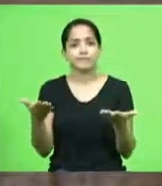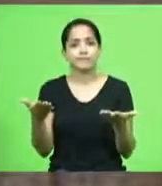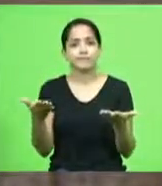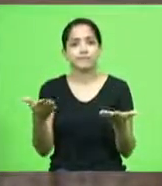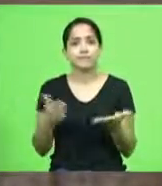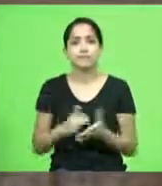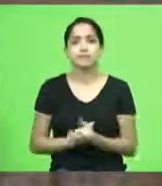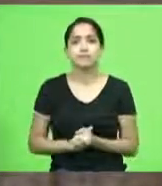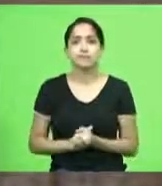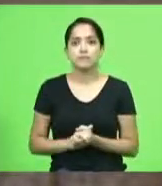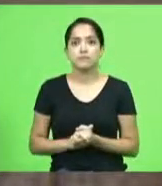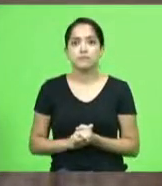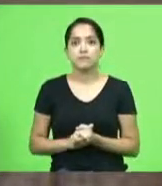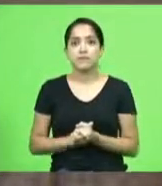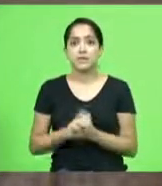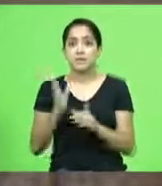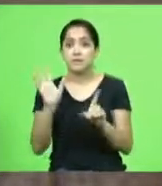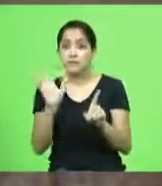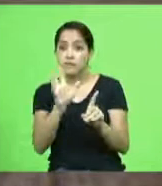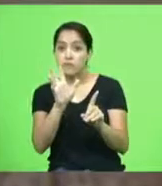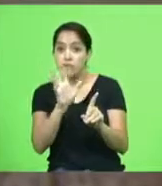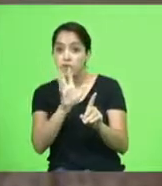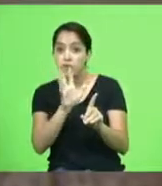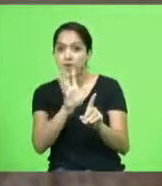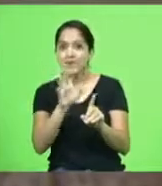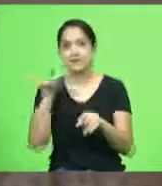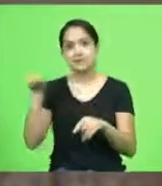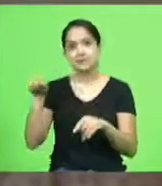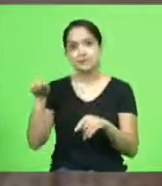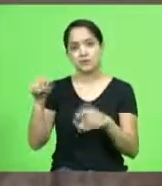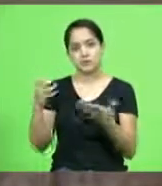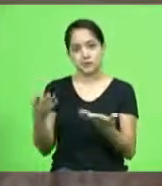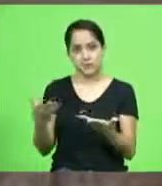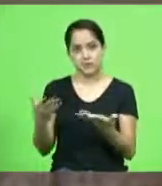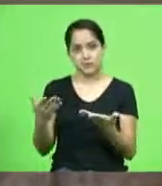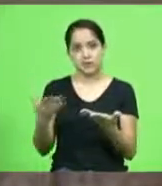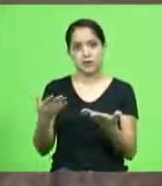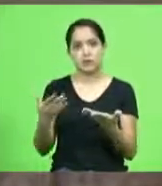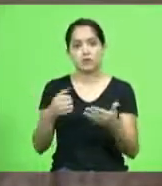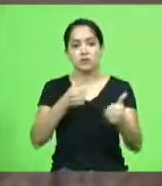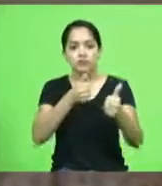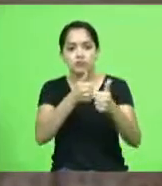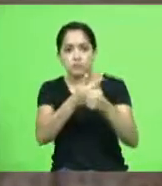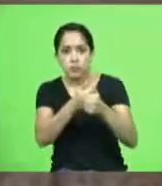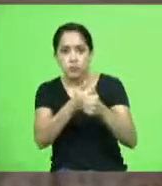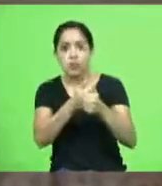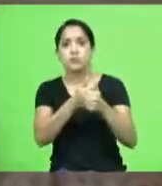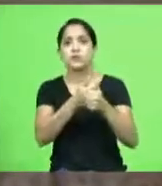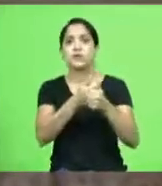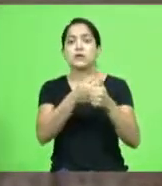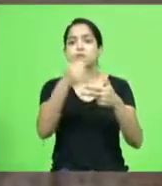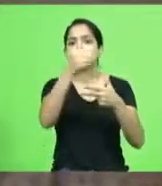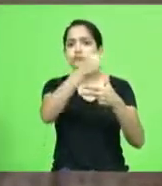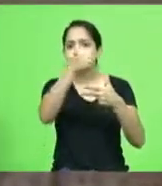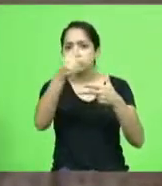essa intervenção do STF no poder executivo no poder